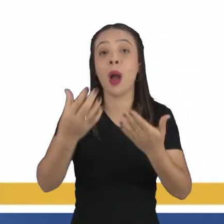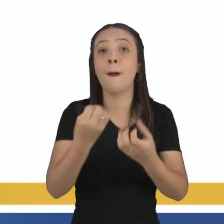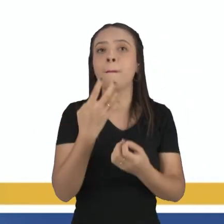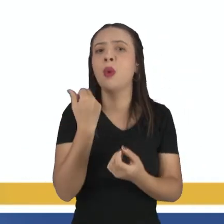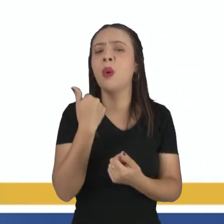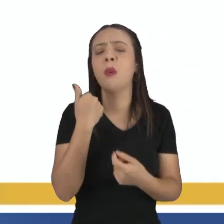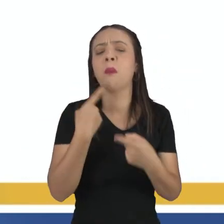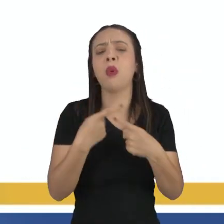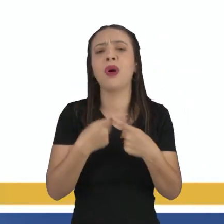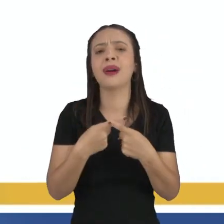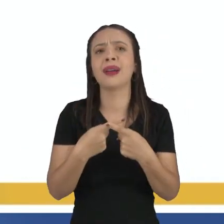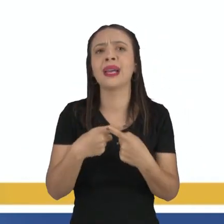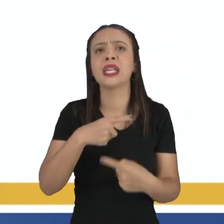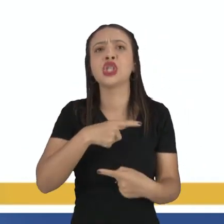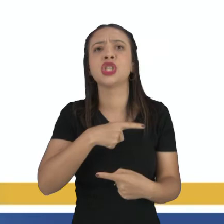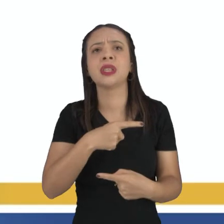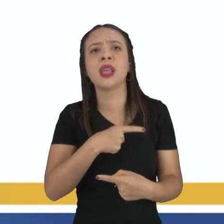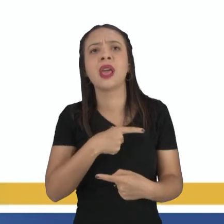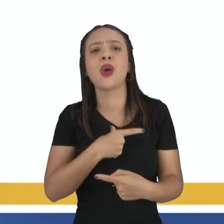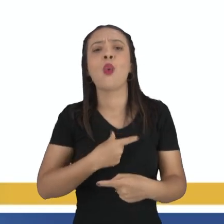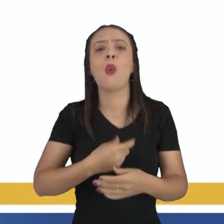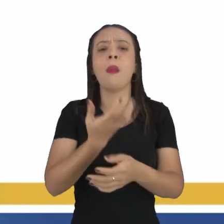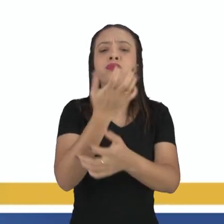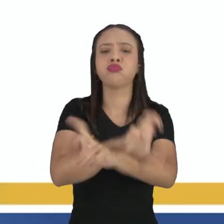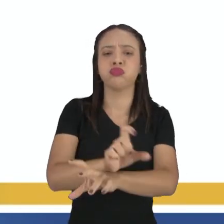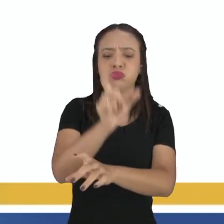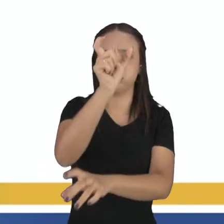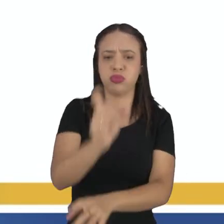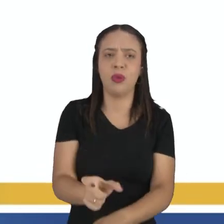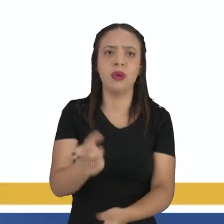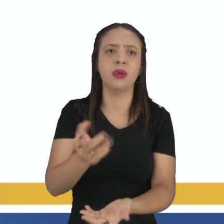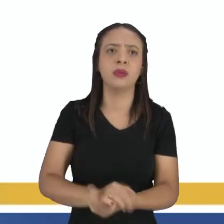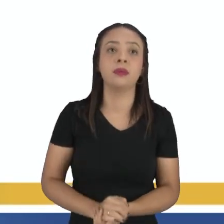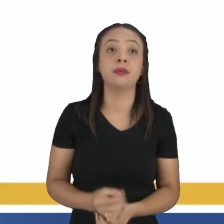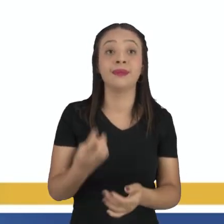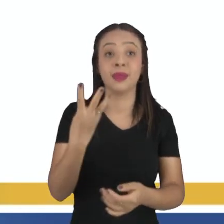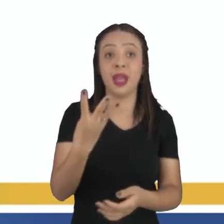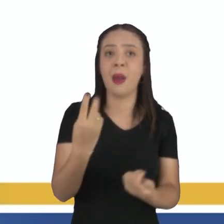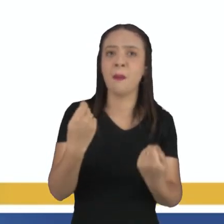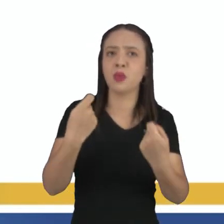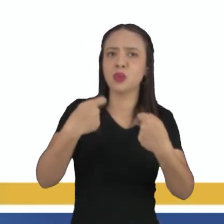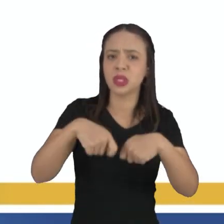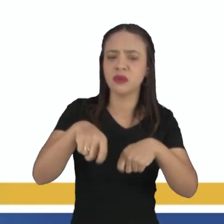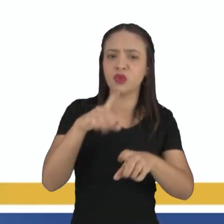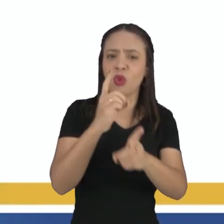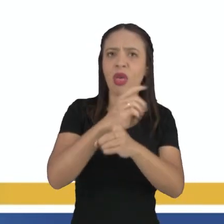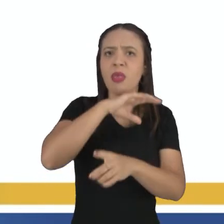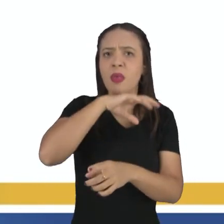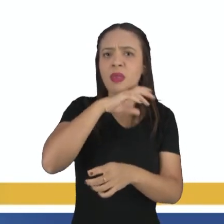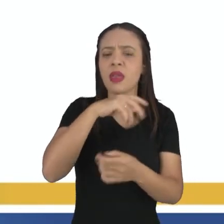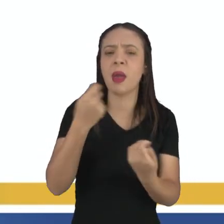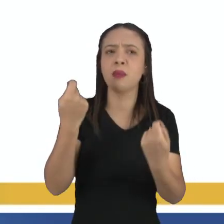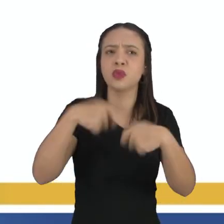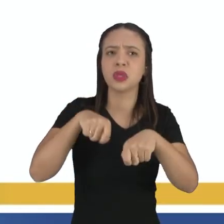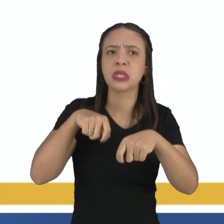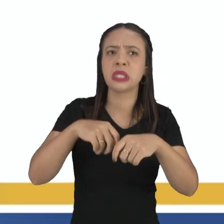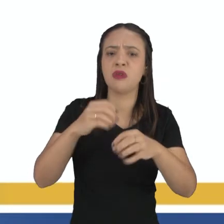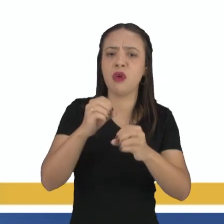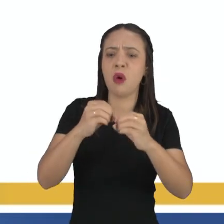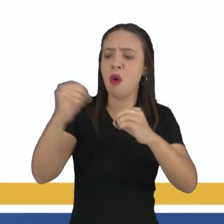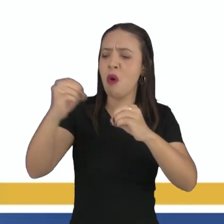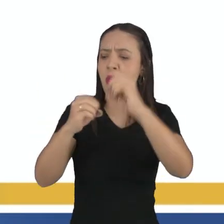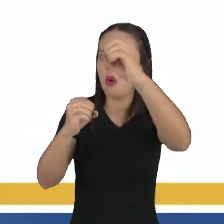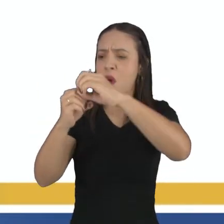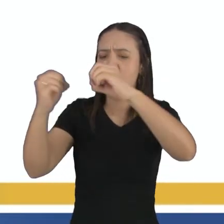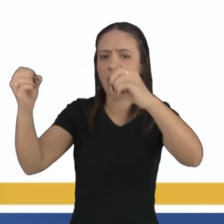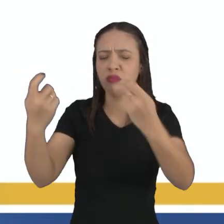estruturas ósseas, né? E a três, é possível encontrar animais que reproduzem-se assexuadamente? Bem fácil,